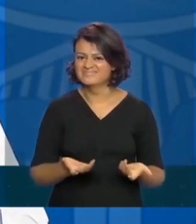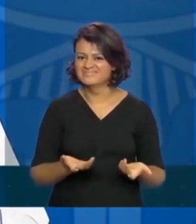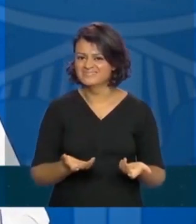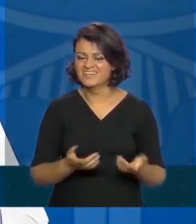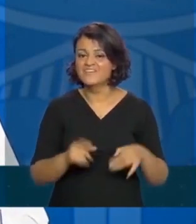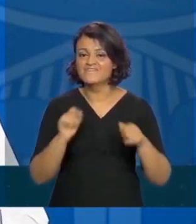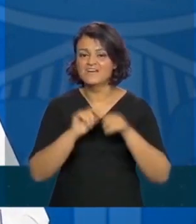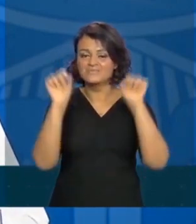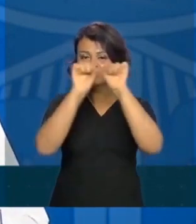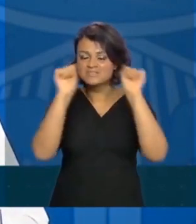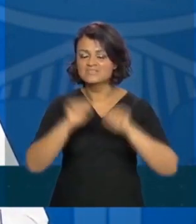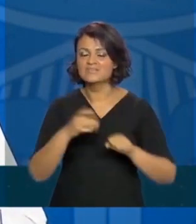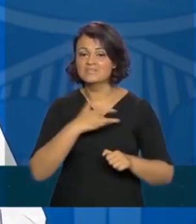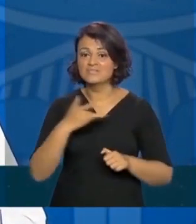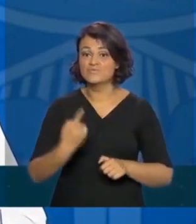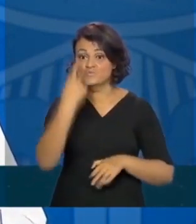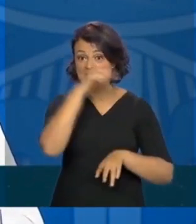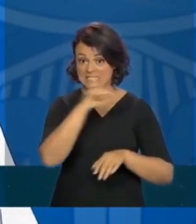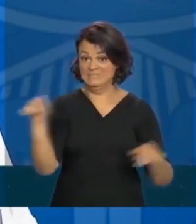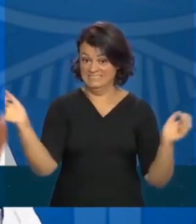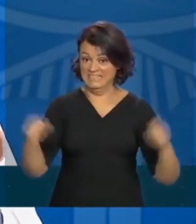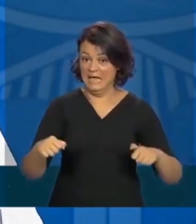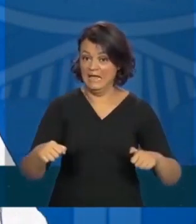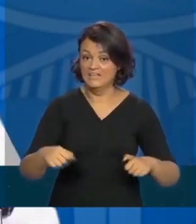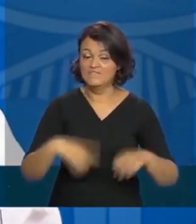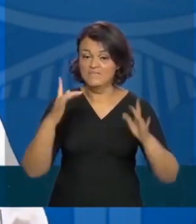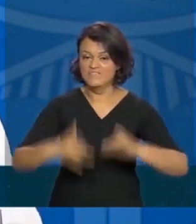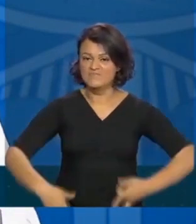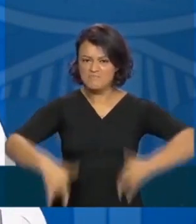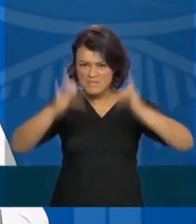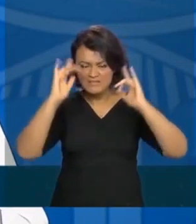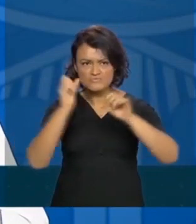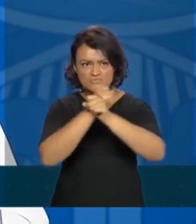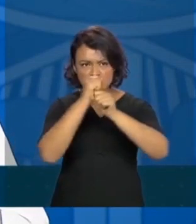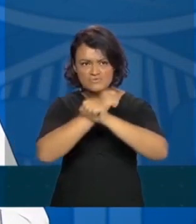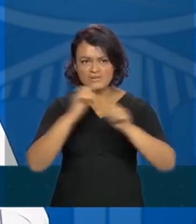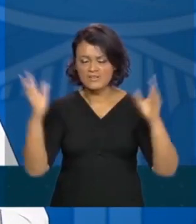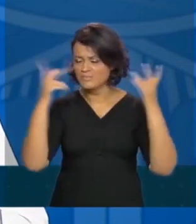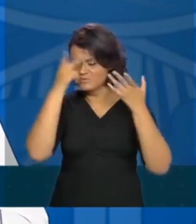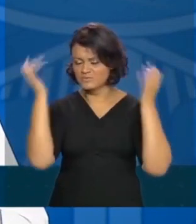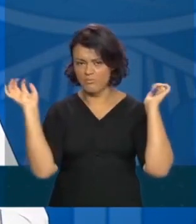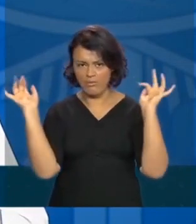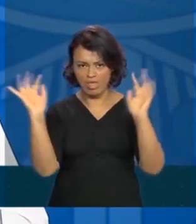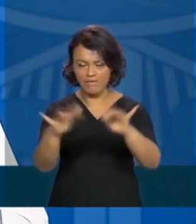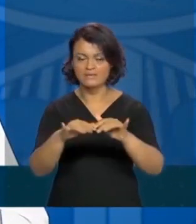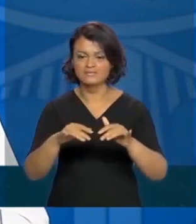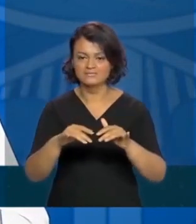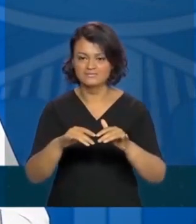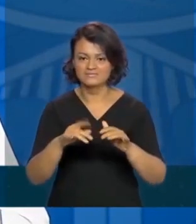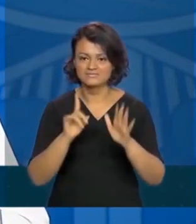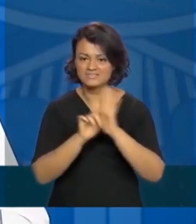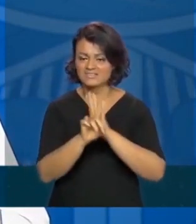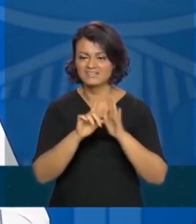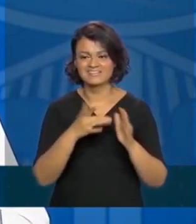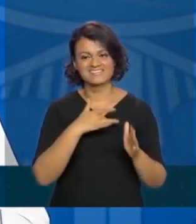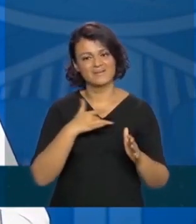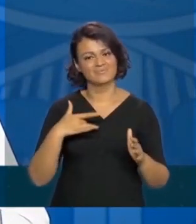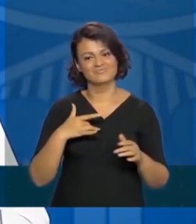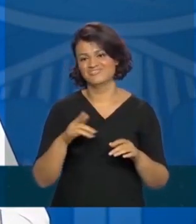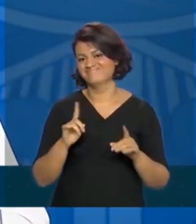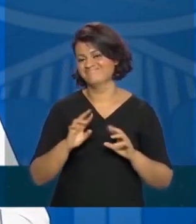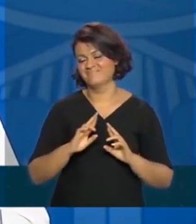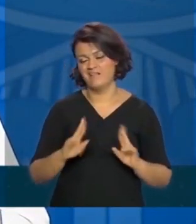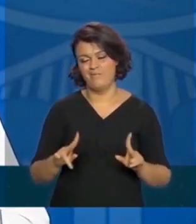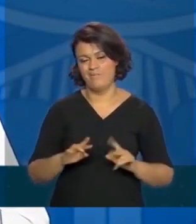sistema de saúde em uma semana, vamos fazer um prédio e põe todo mundo lá dentro. Saúde não é assim,